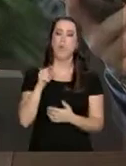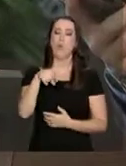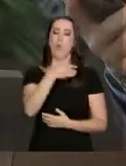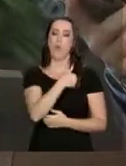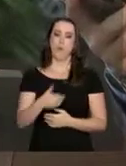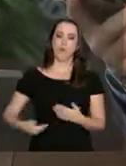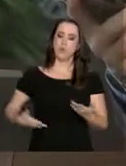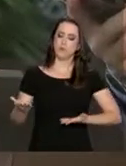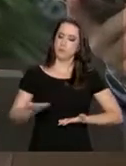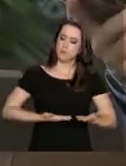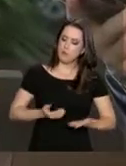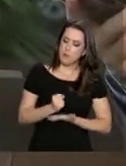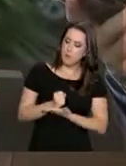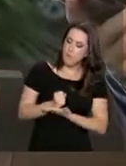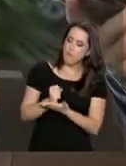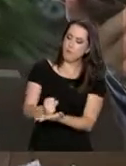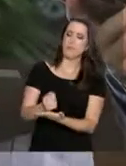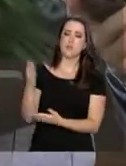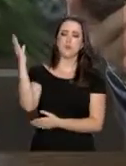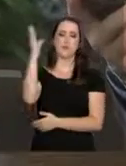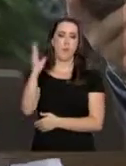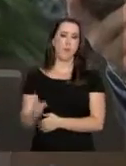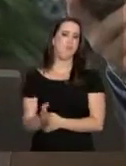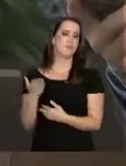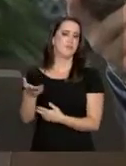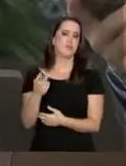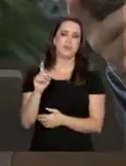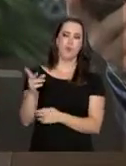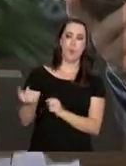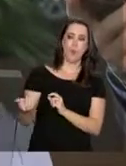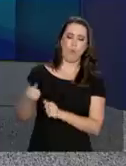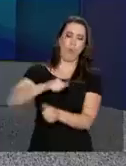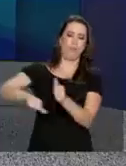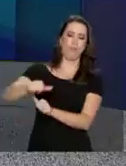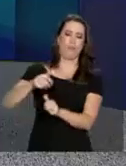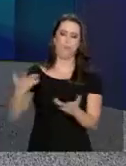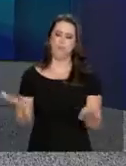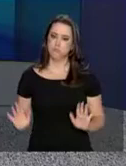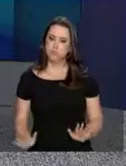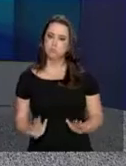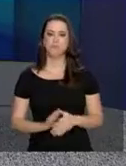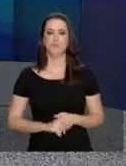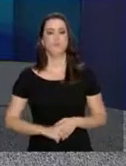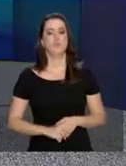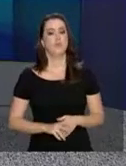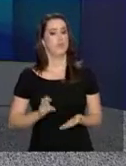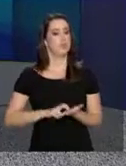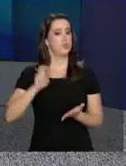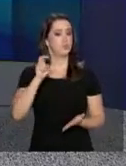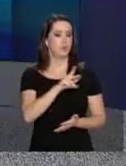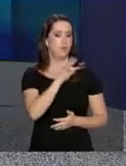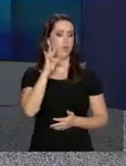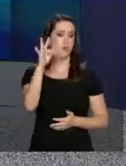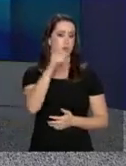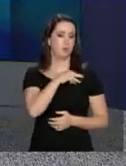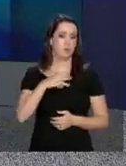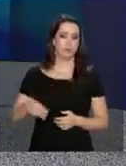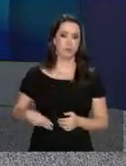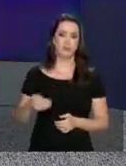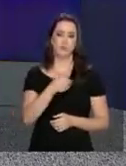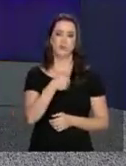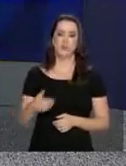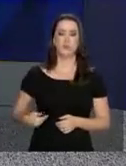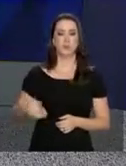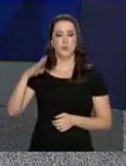aos brasileiros e às brasileiras e não se sirva da nossa sociedade. Pela manhã, os futuros ministros do governo